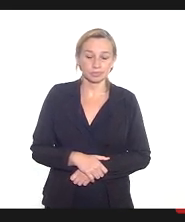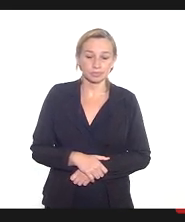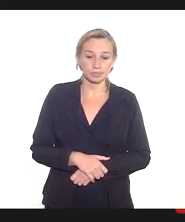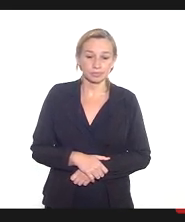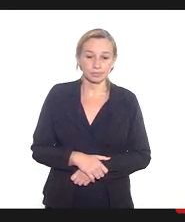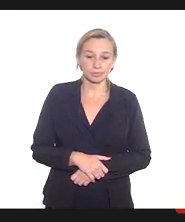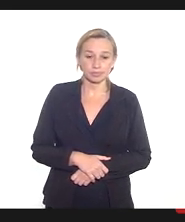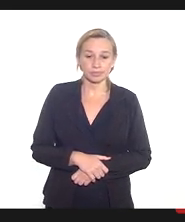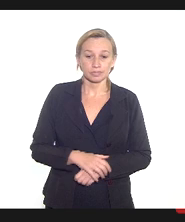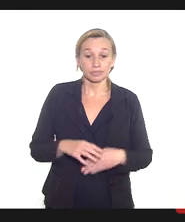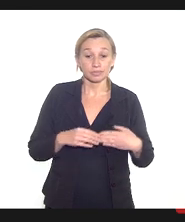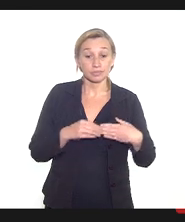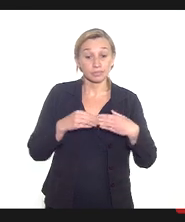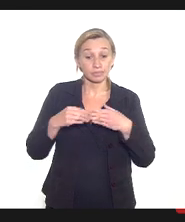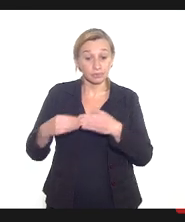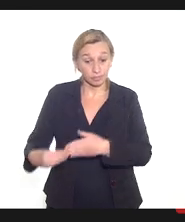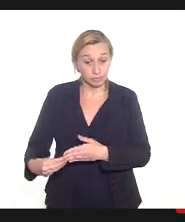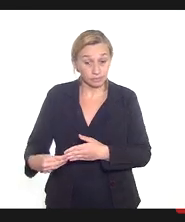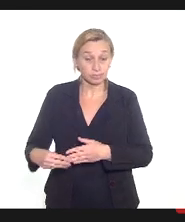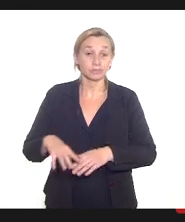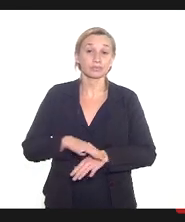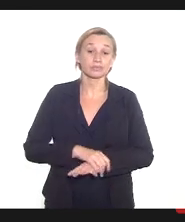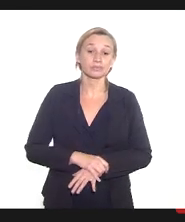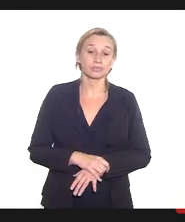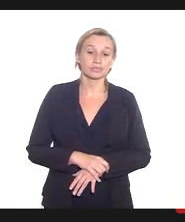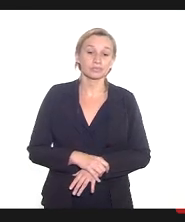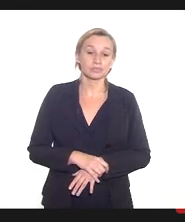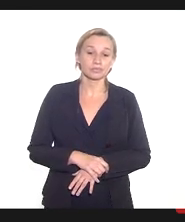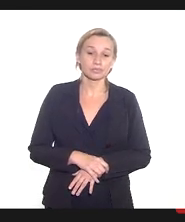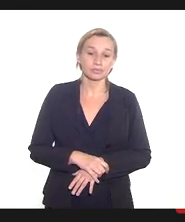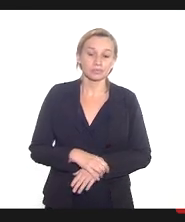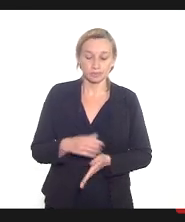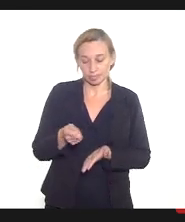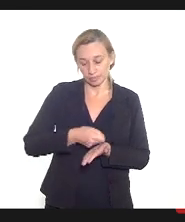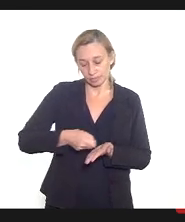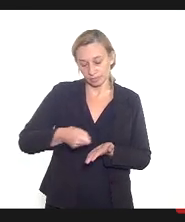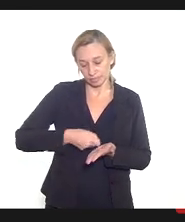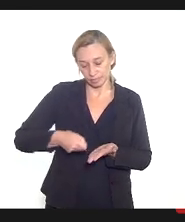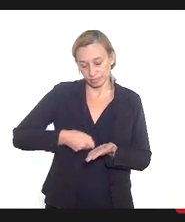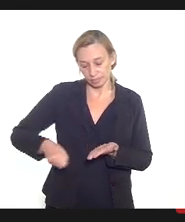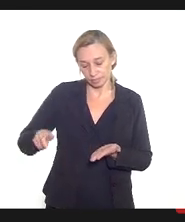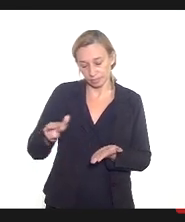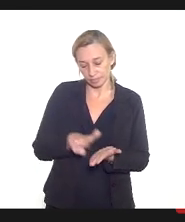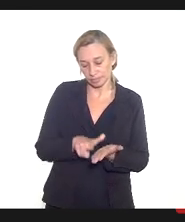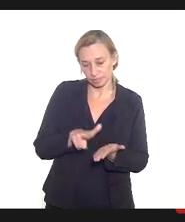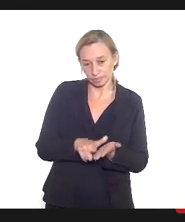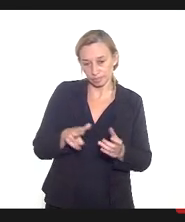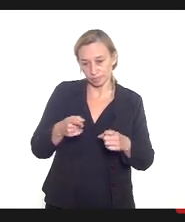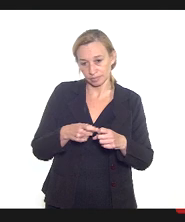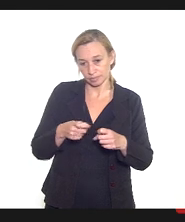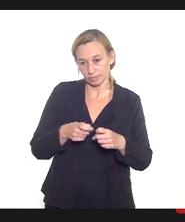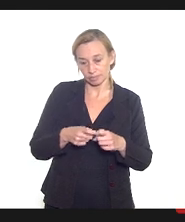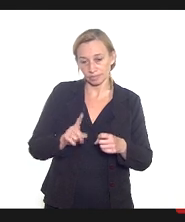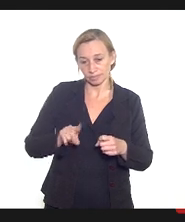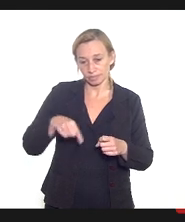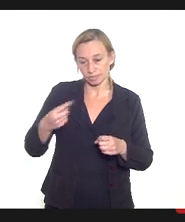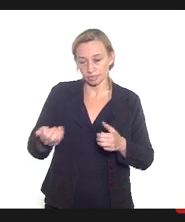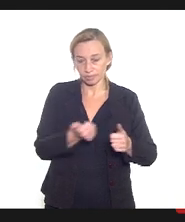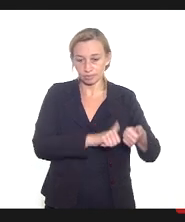condicionada está escrito bem claro aqui a prescrição médica após avaliação